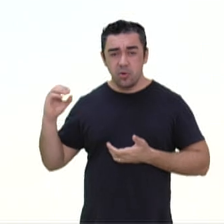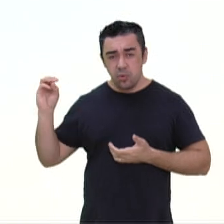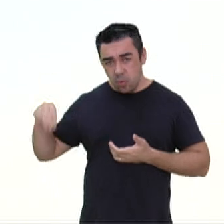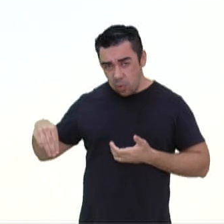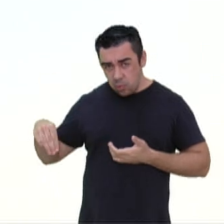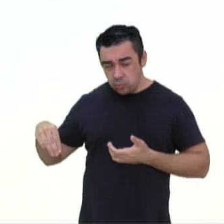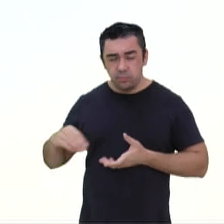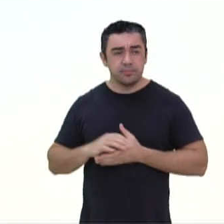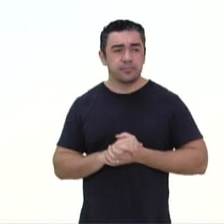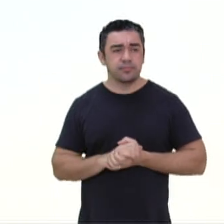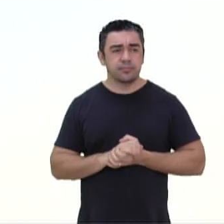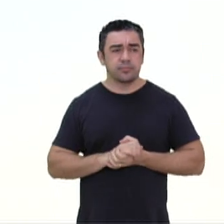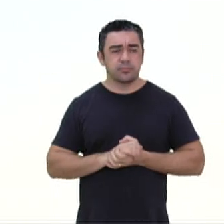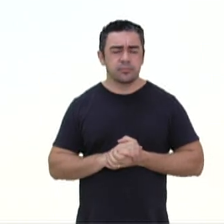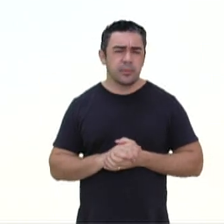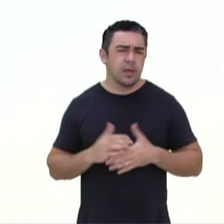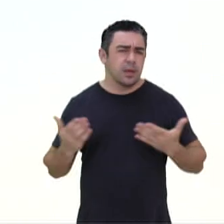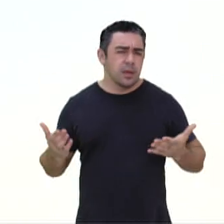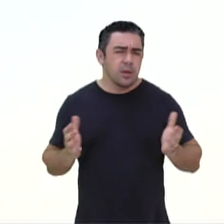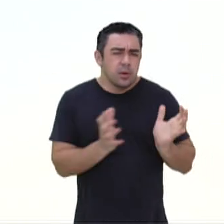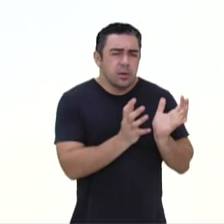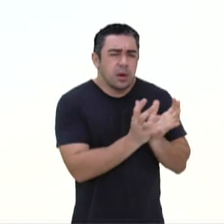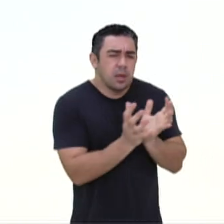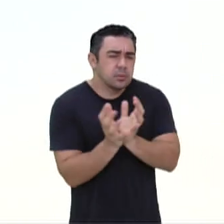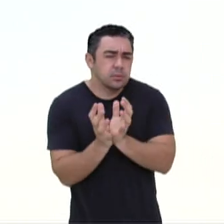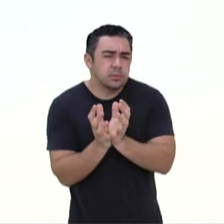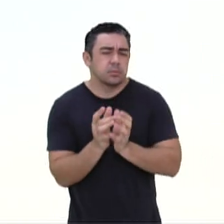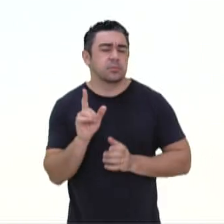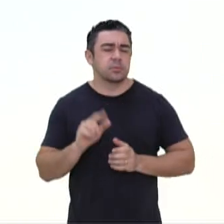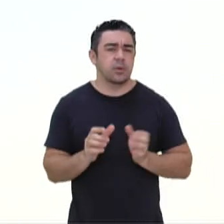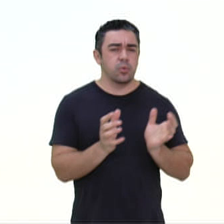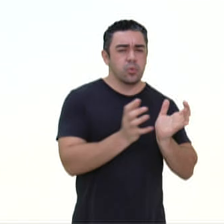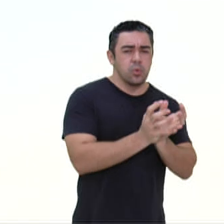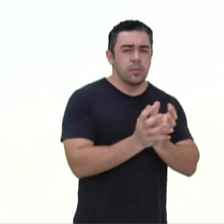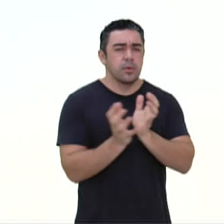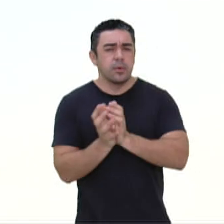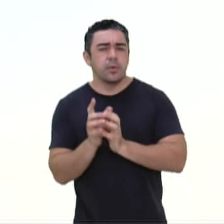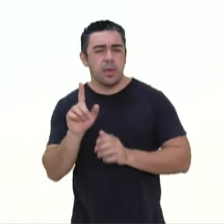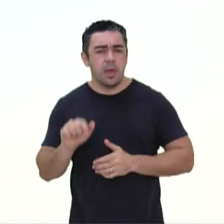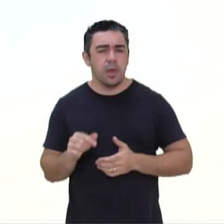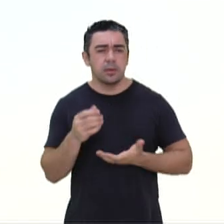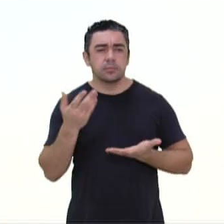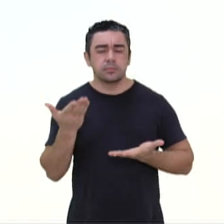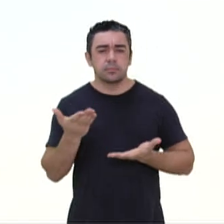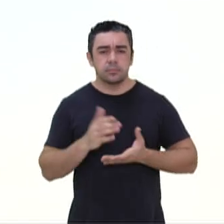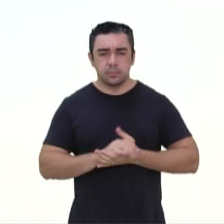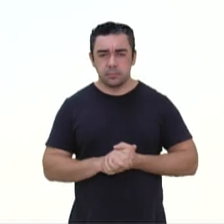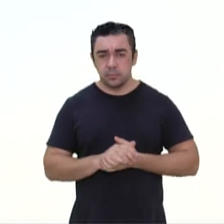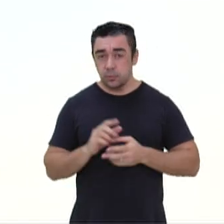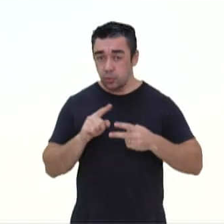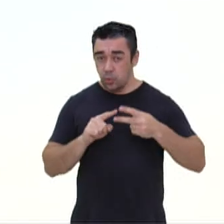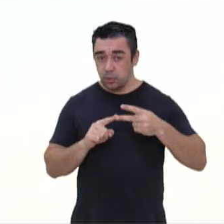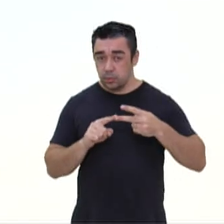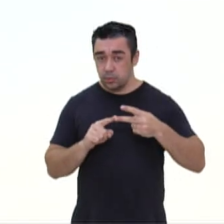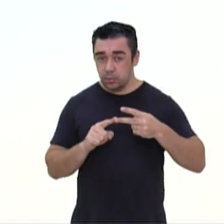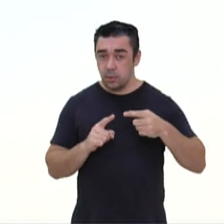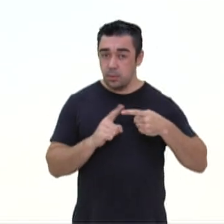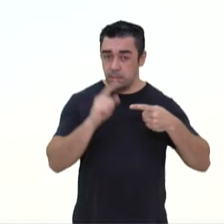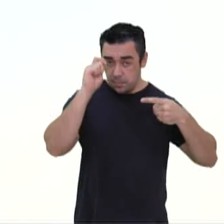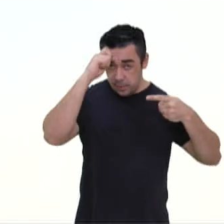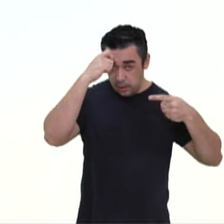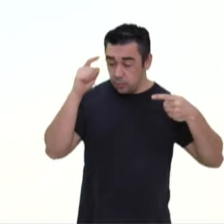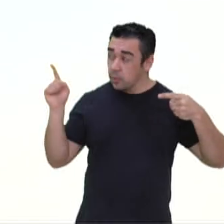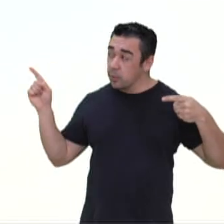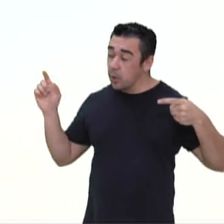e com. A classe de palavras de cada grupo acima pertence. Então, veja, são dois. O preto e